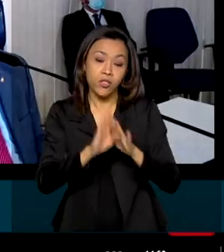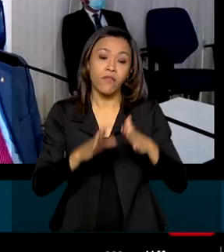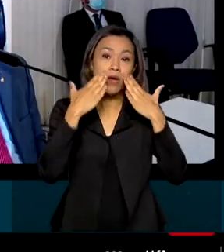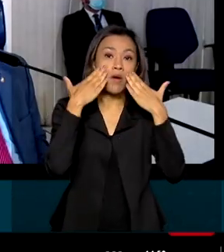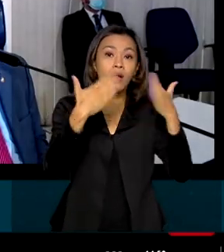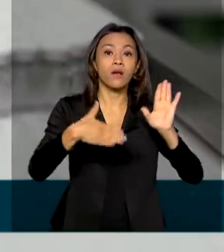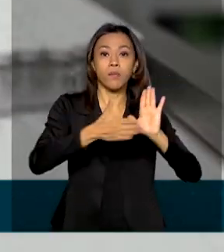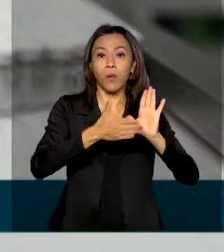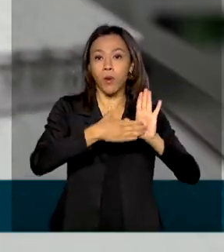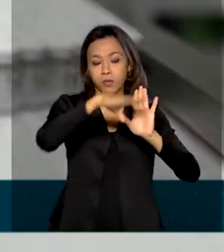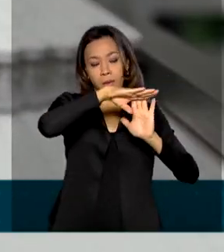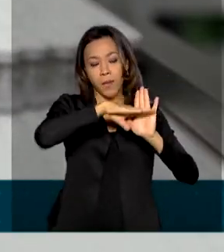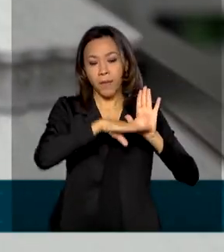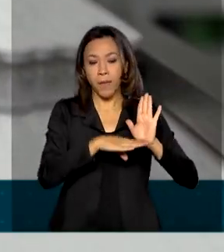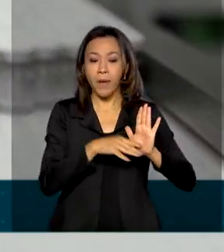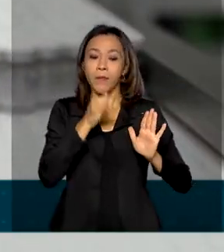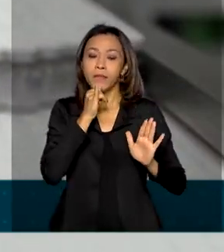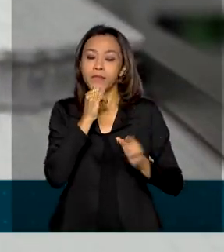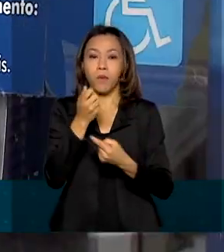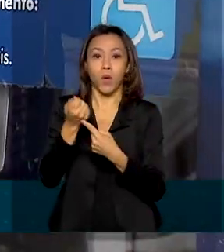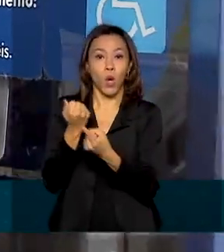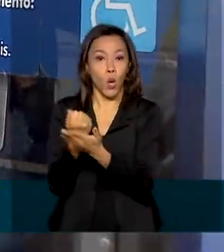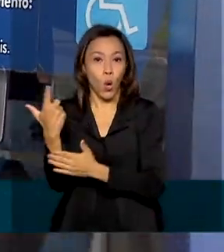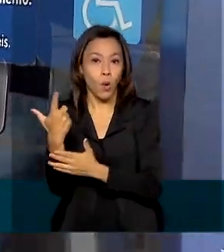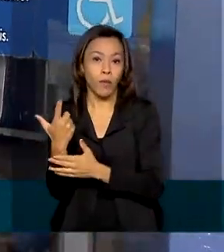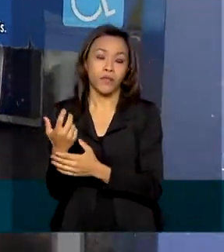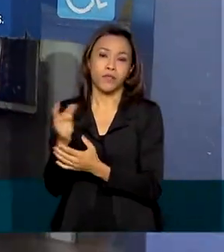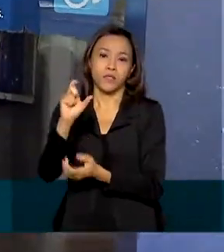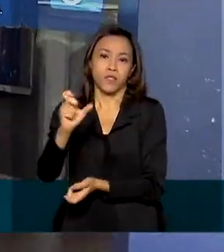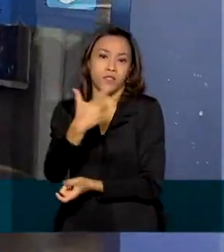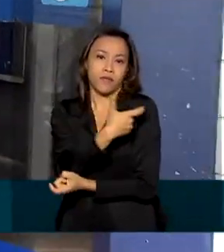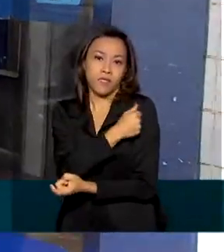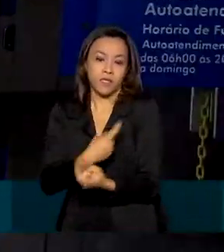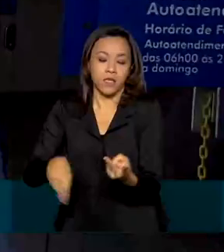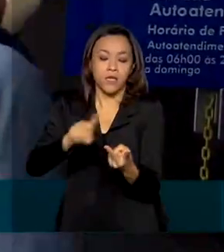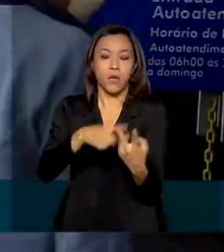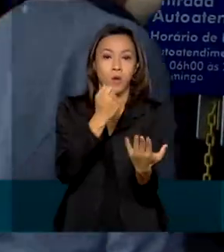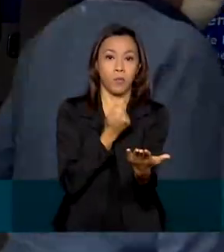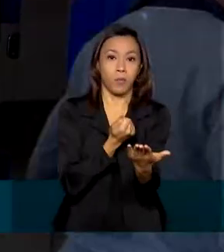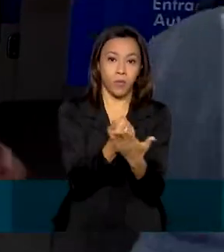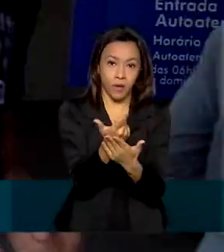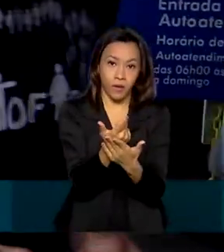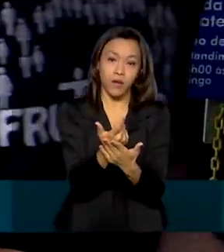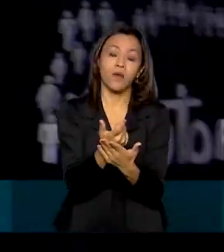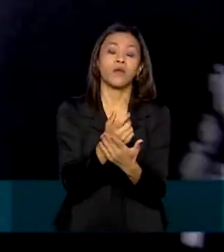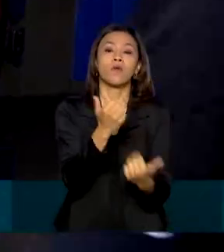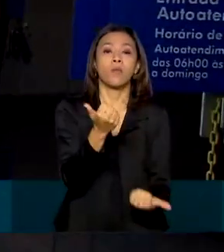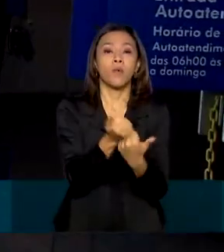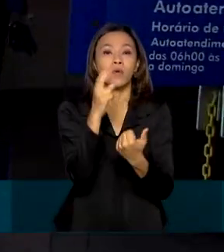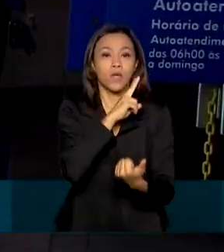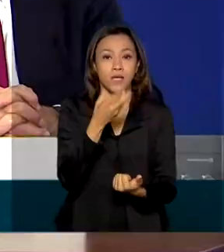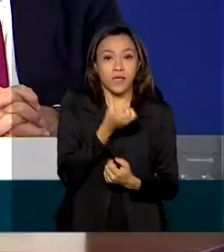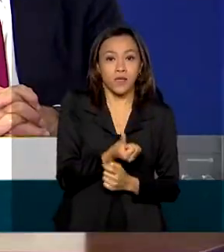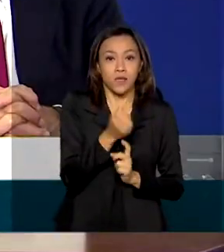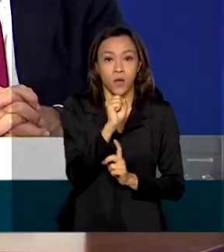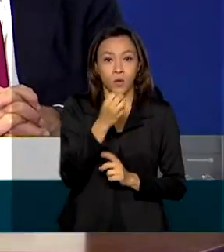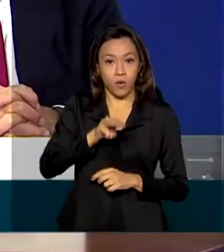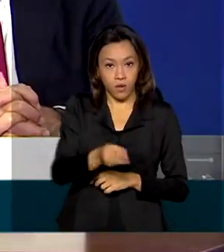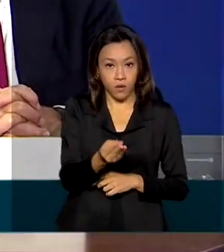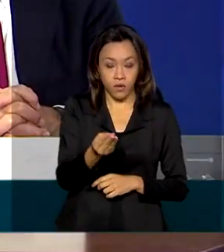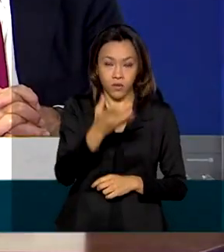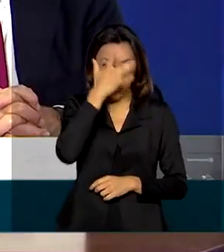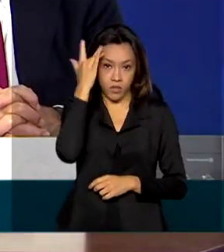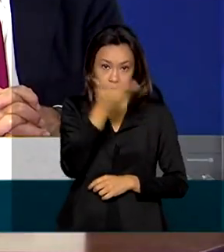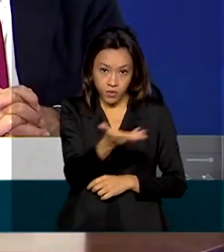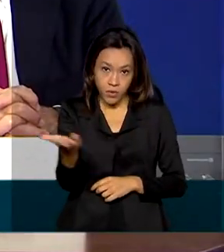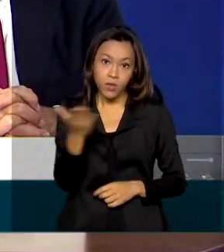frente à pandemia, como a compra de vacinas e o pagamento do auxílio emergencial a 68 milhões de brasileiros. O presidente